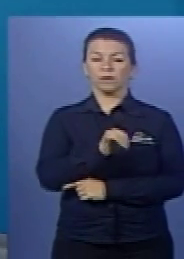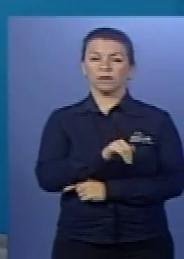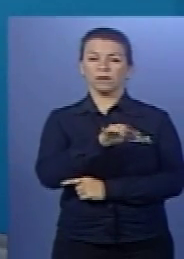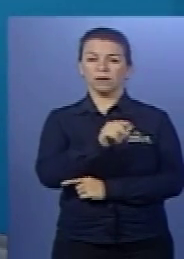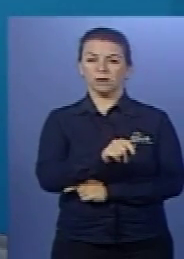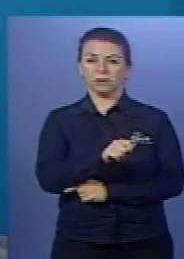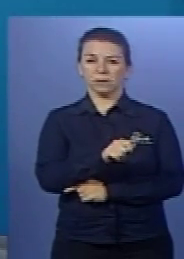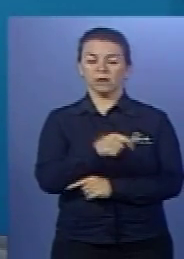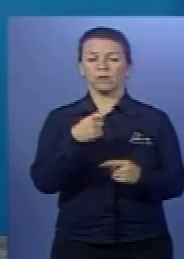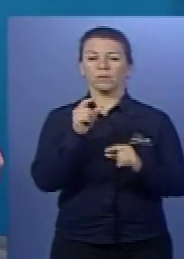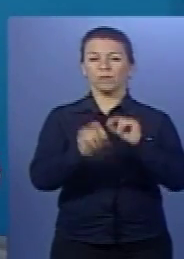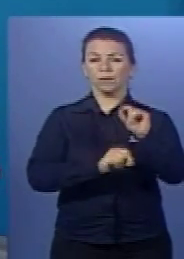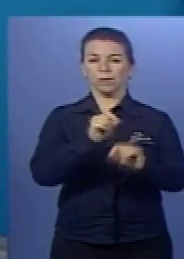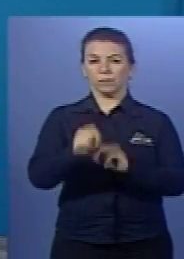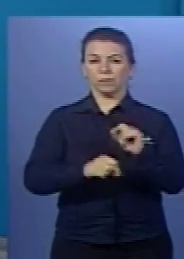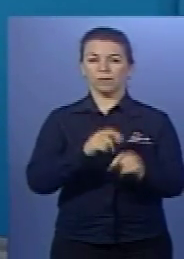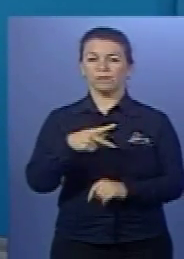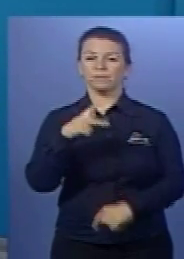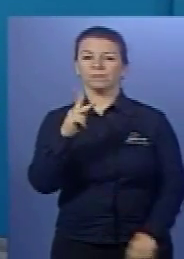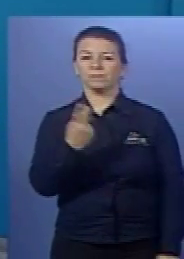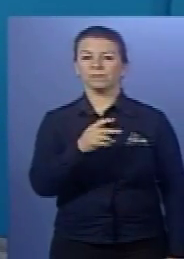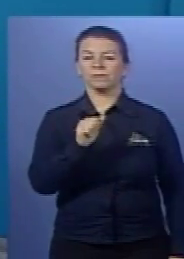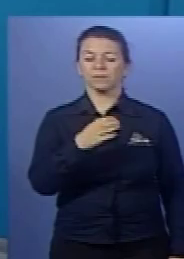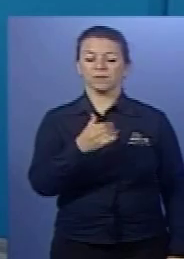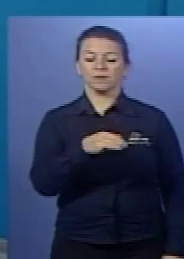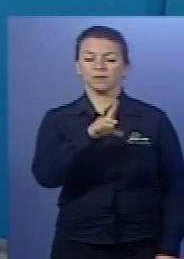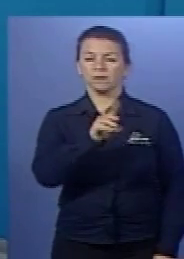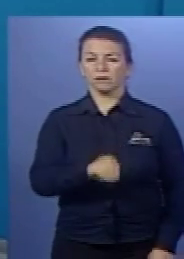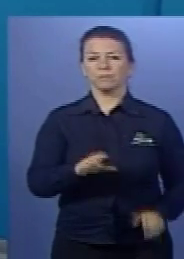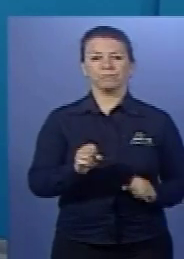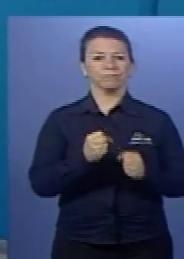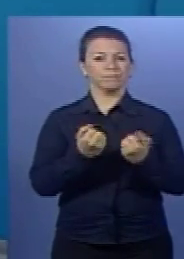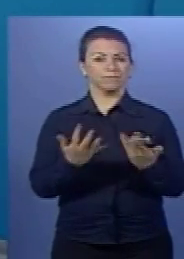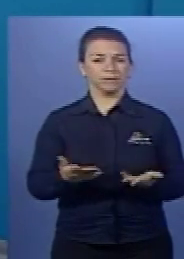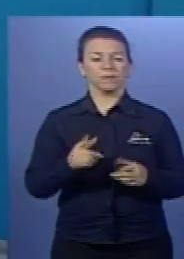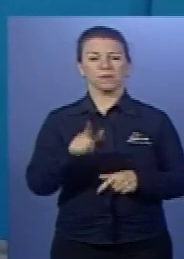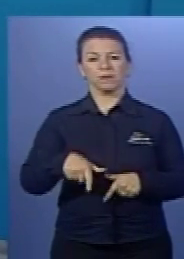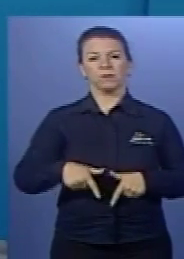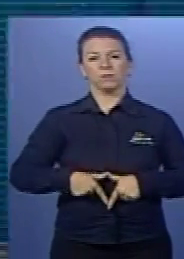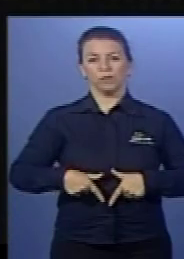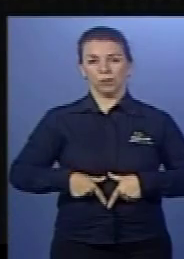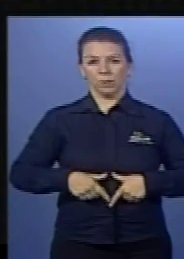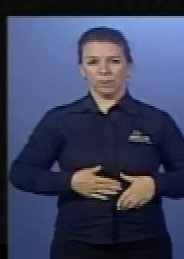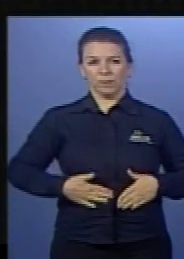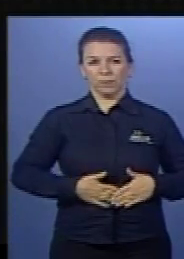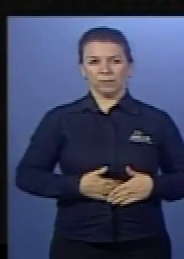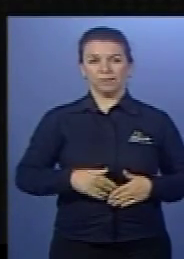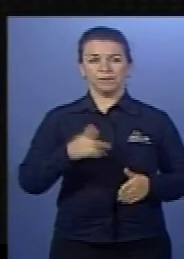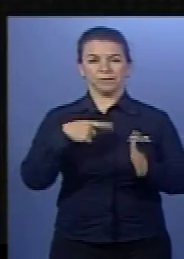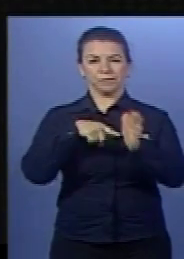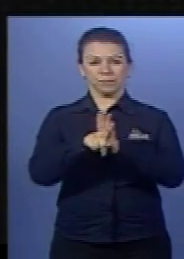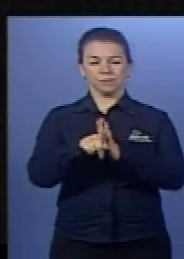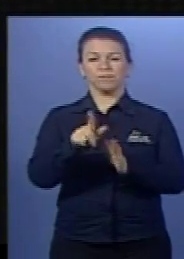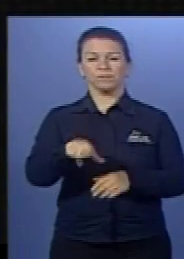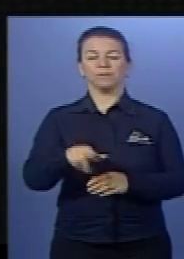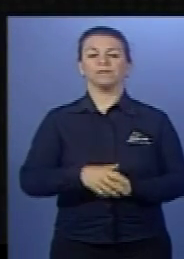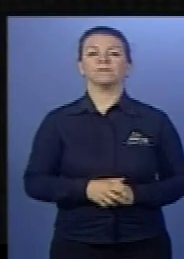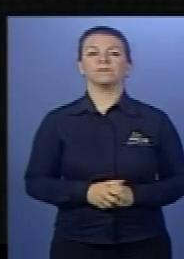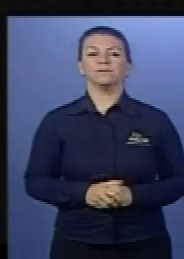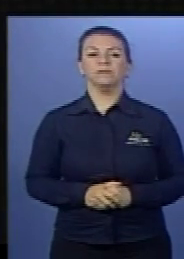pH é ácido, é óbvio que o local foi aonde? No estômago. Vamos ver a questão? Acompanha comigo de novo.